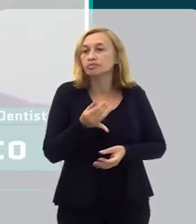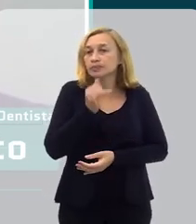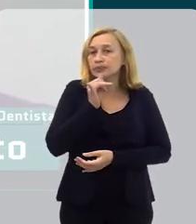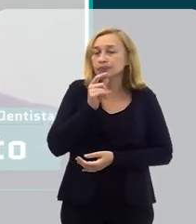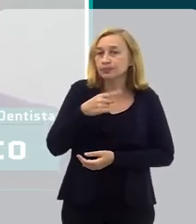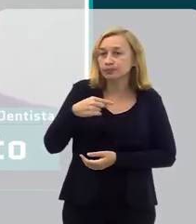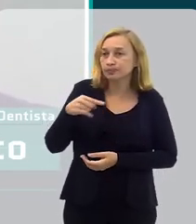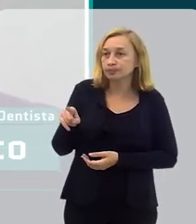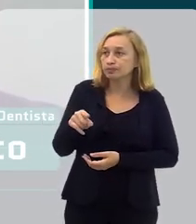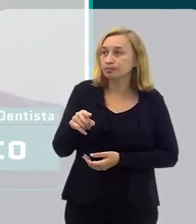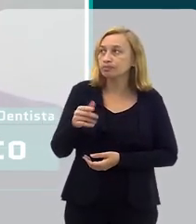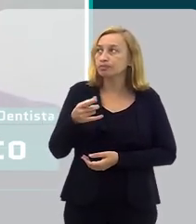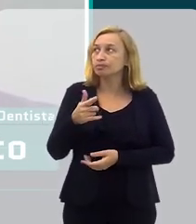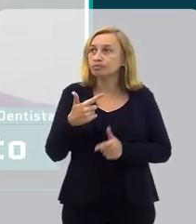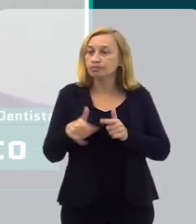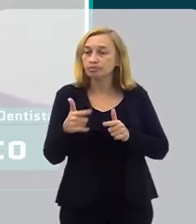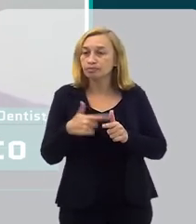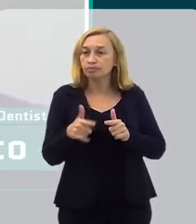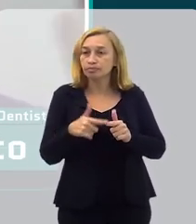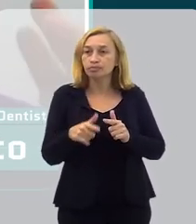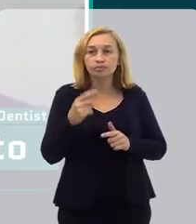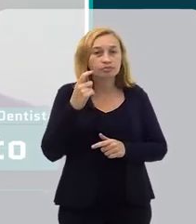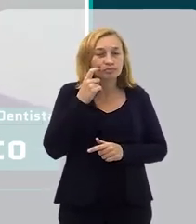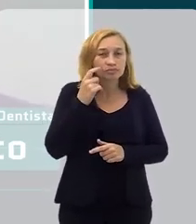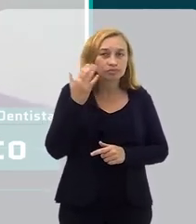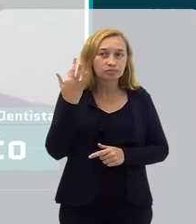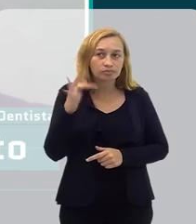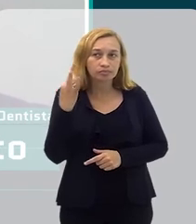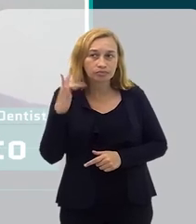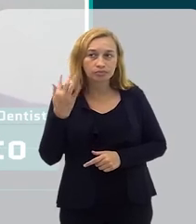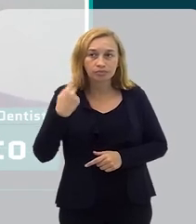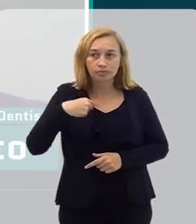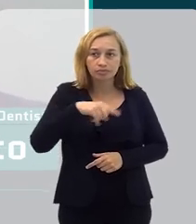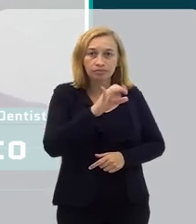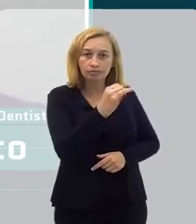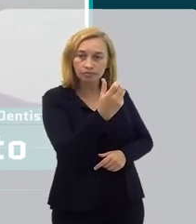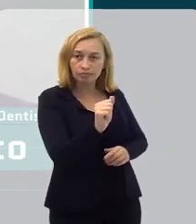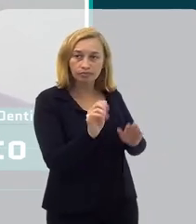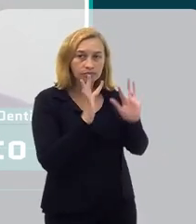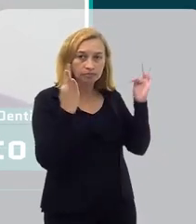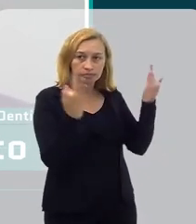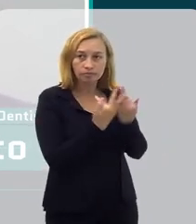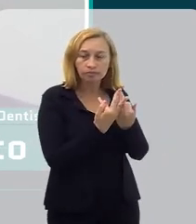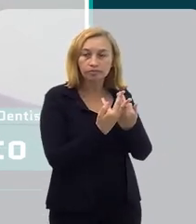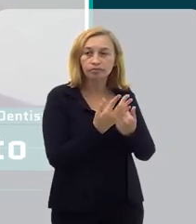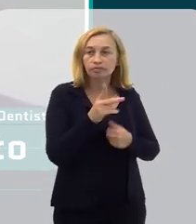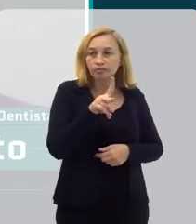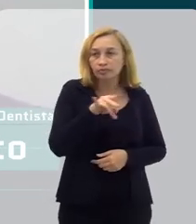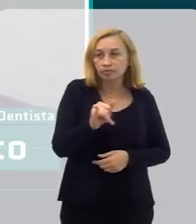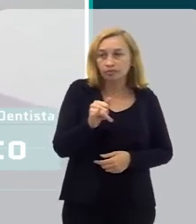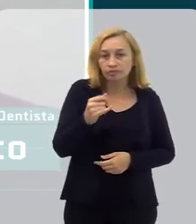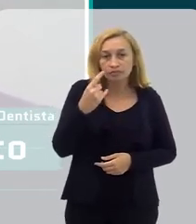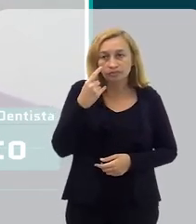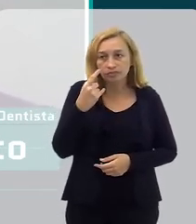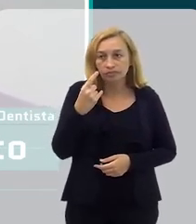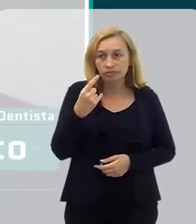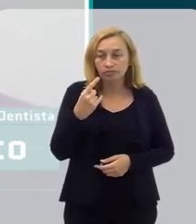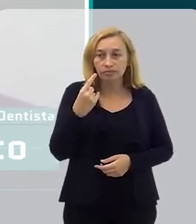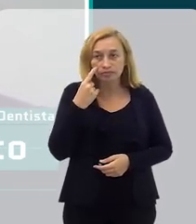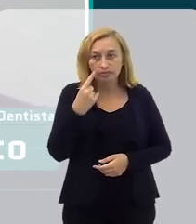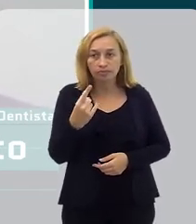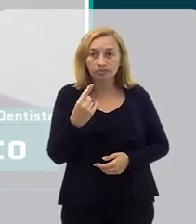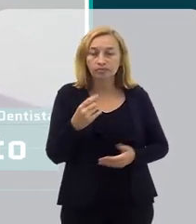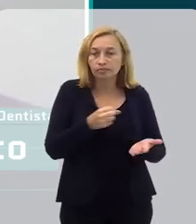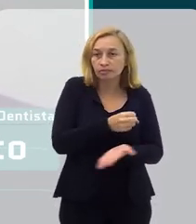Por exemplo, hoje, se você tiver algum problema, está com uma dor de dente, você vai a uma clínica da família, essa clínica da família vai, se for